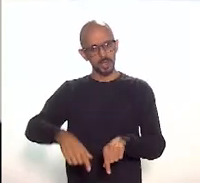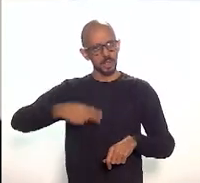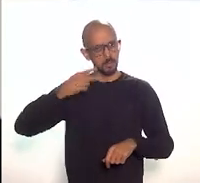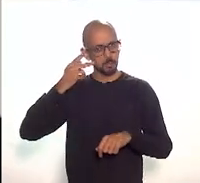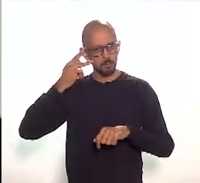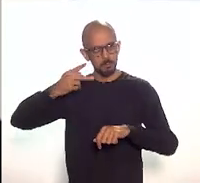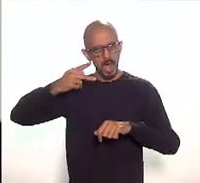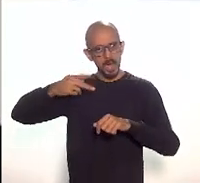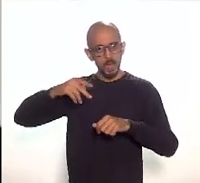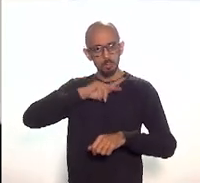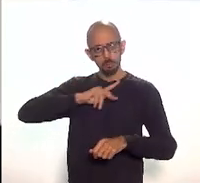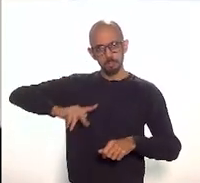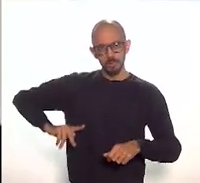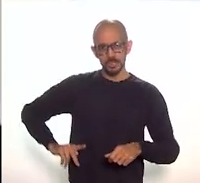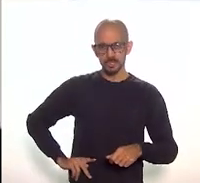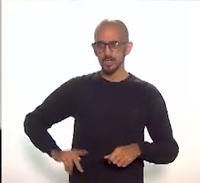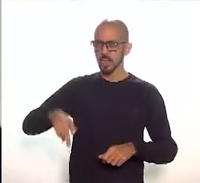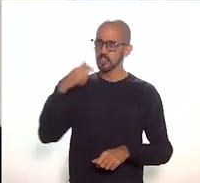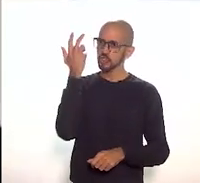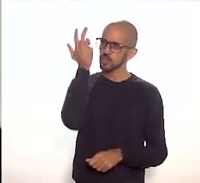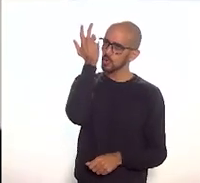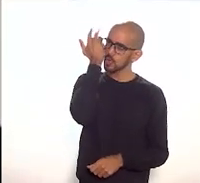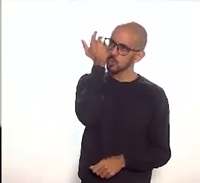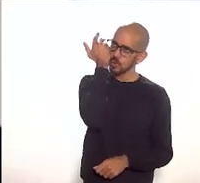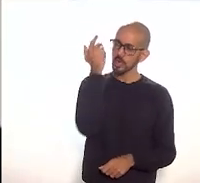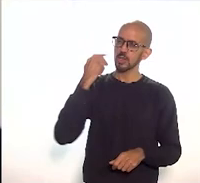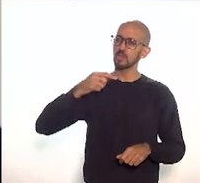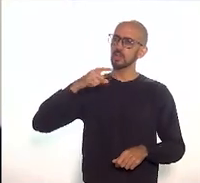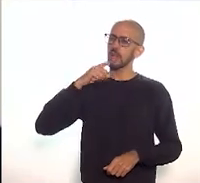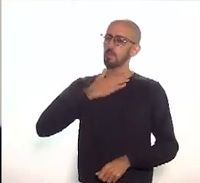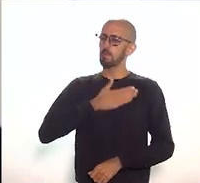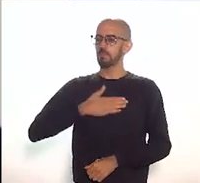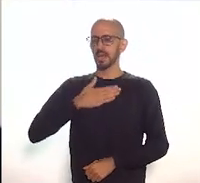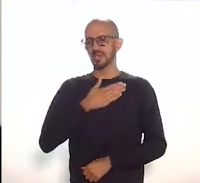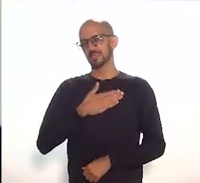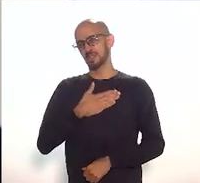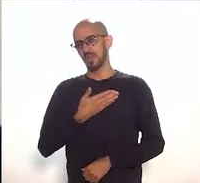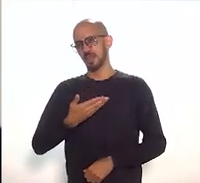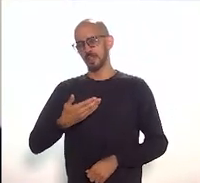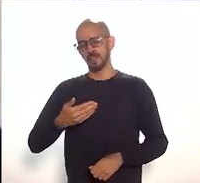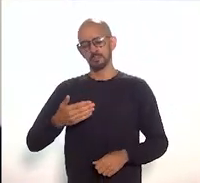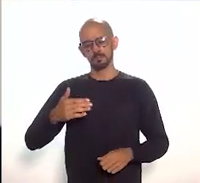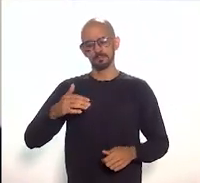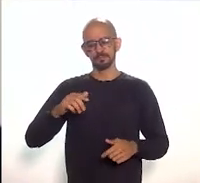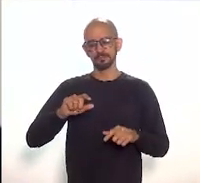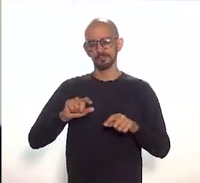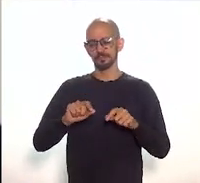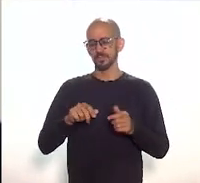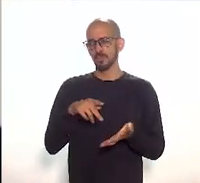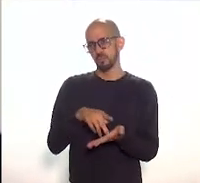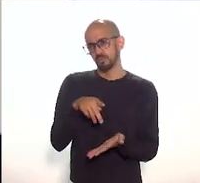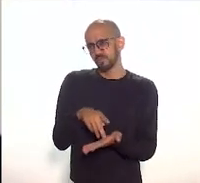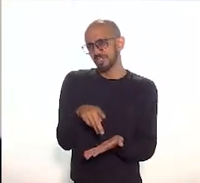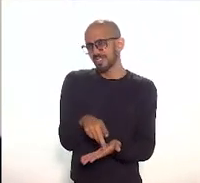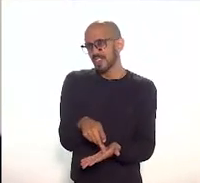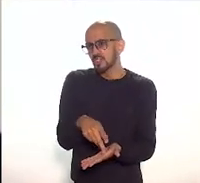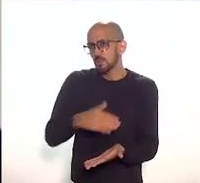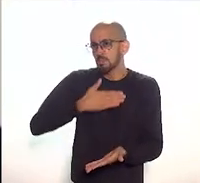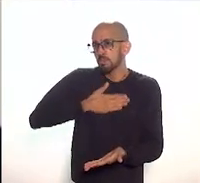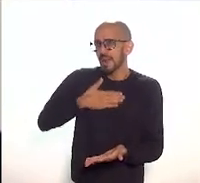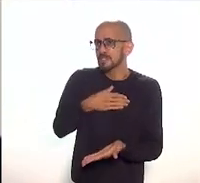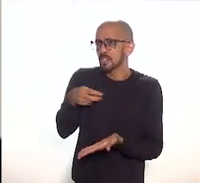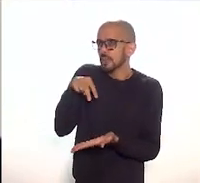presidente da comissão, deputado Eleomar Coelho, que é um prazer, na verdade, estar na sua presença.